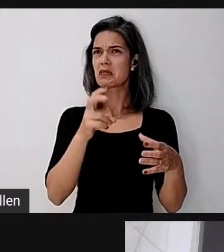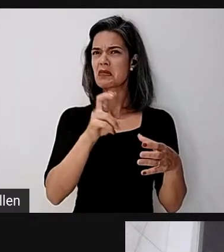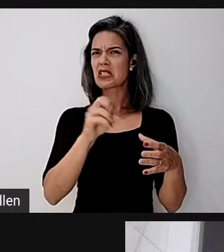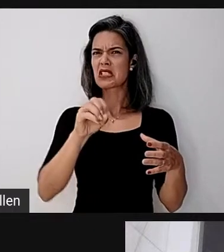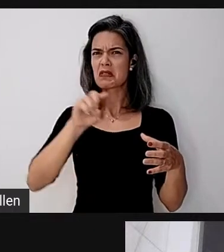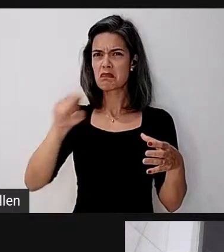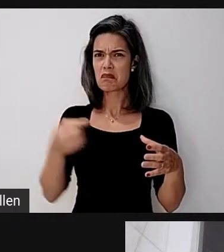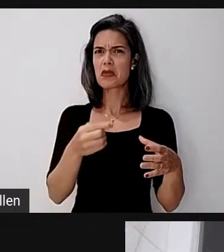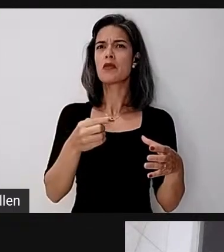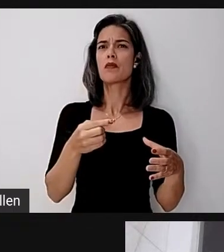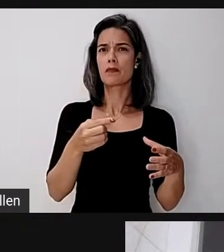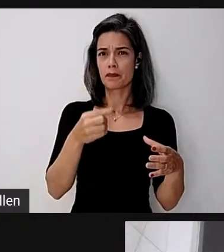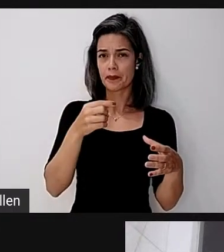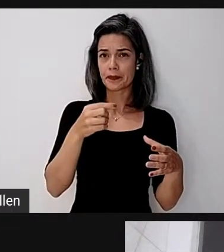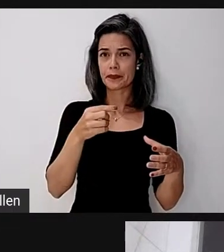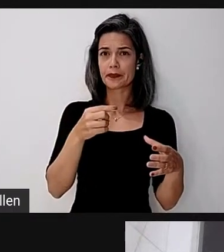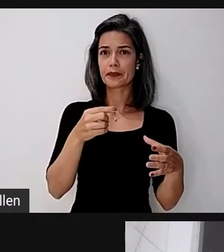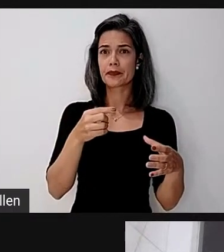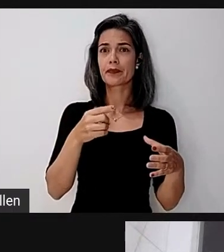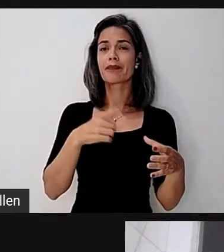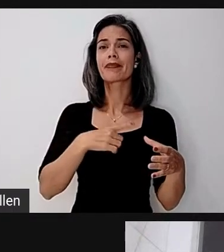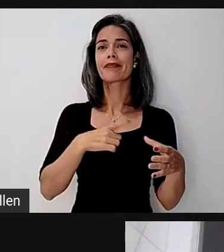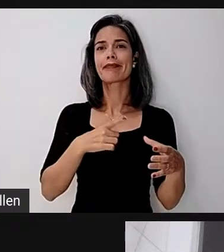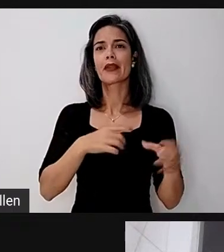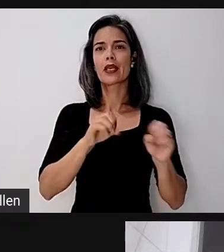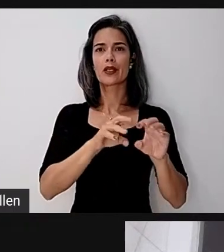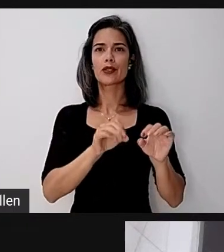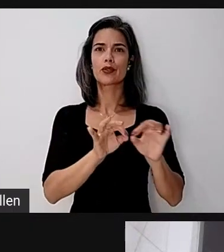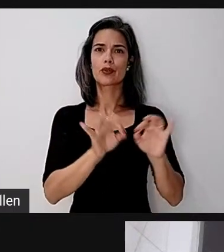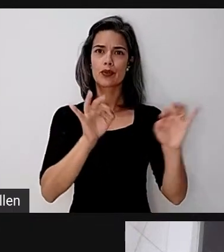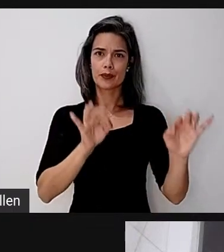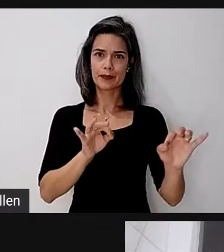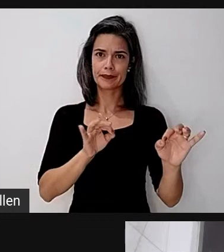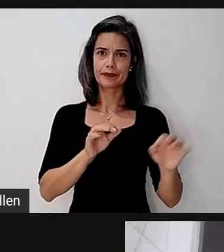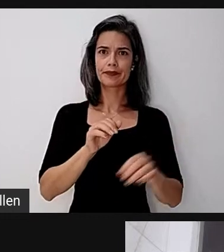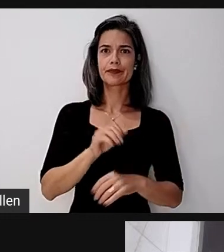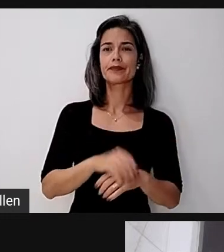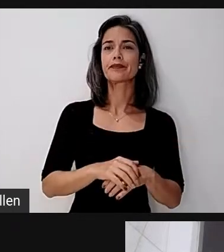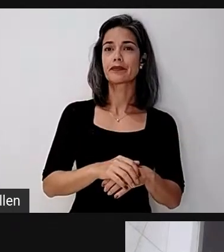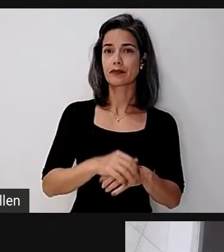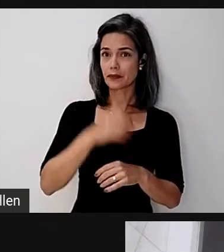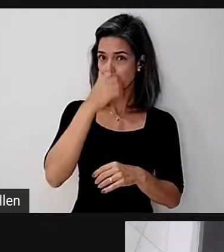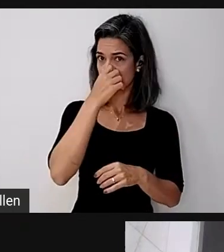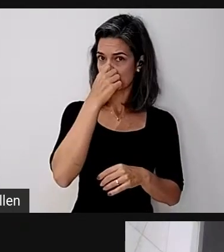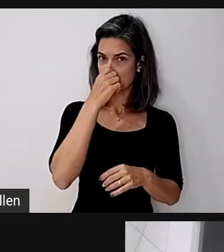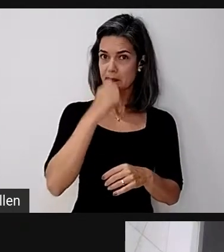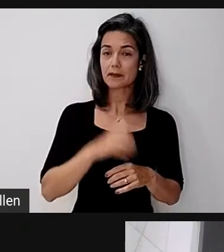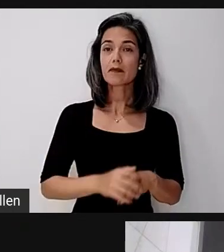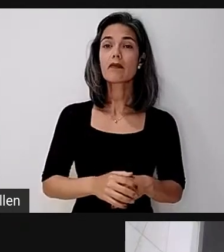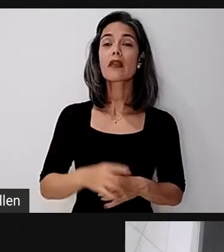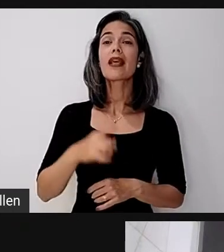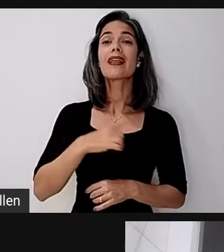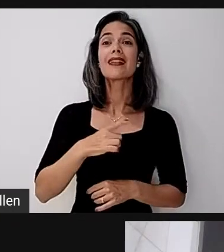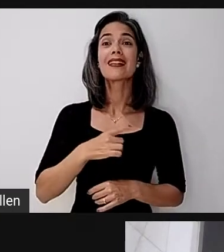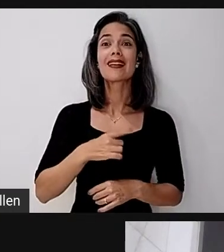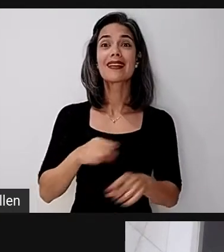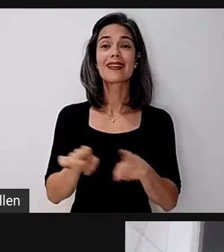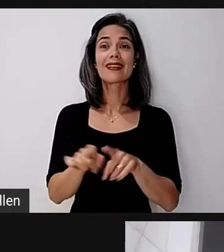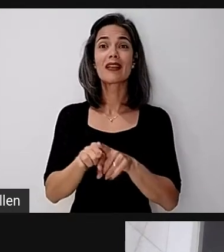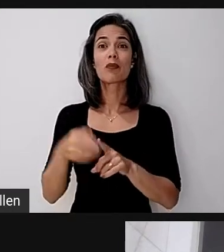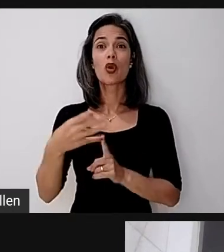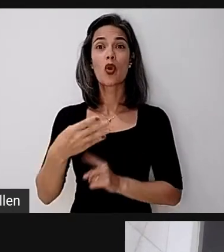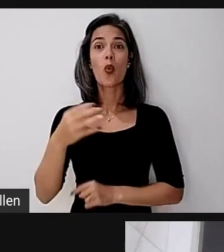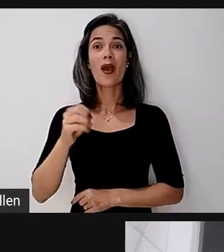isso, eles são atendidos pelo AE. Com esse cenário, ainda há mais de 40 mil professores sem formação